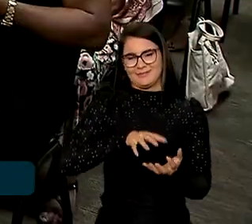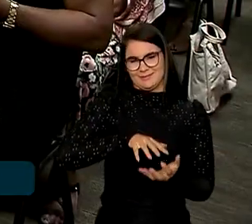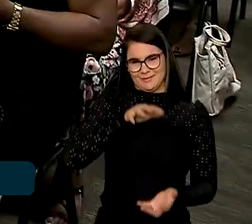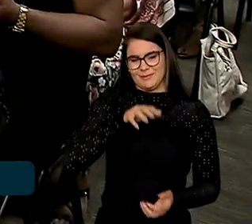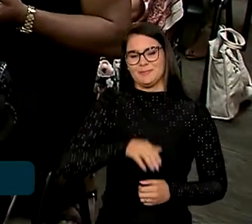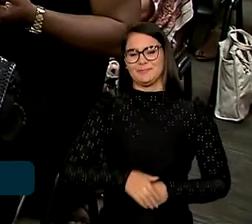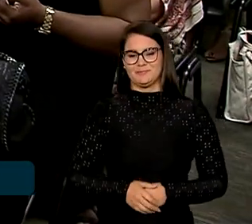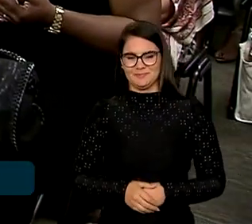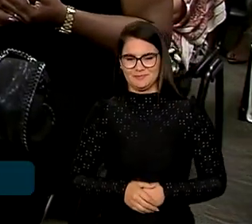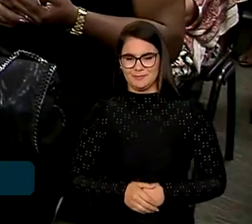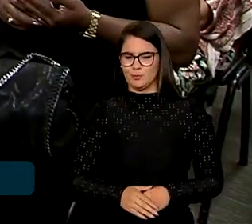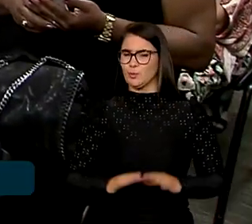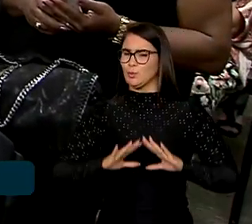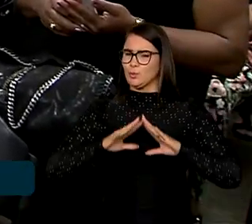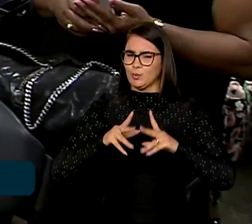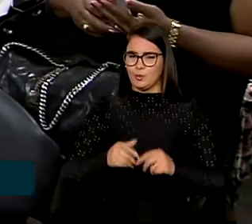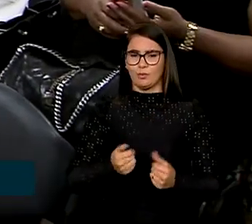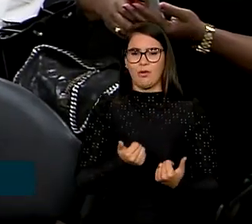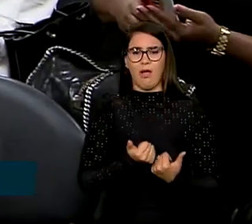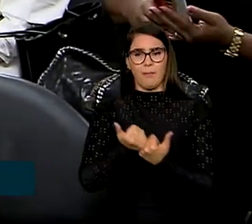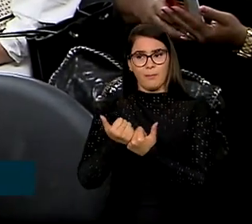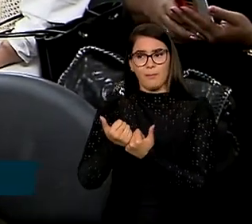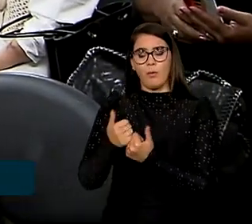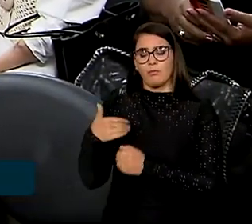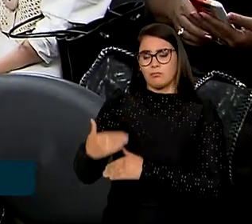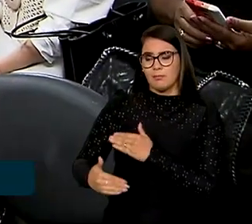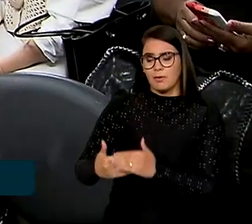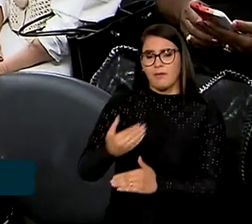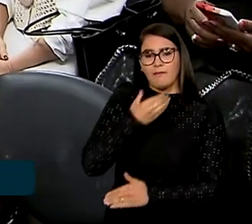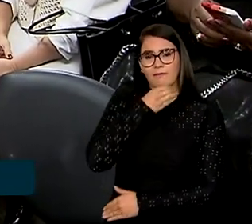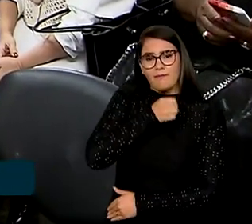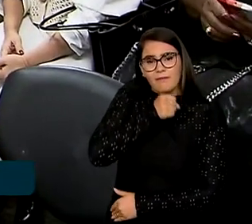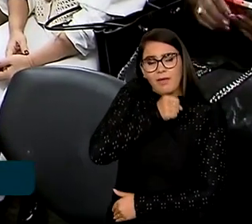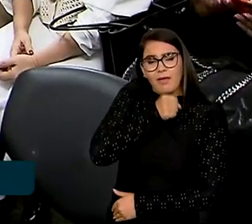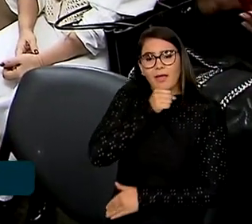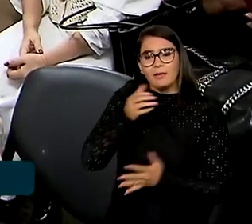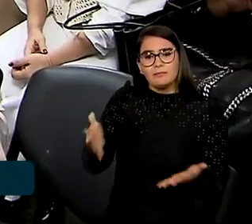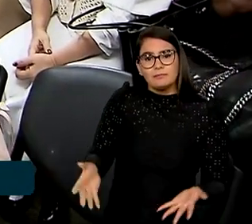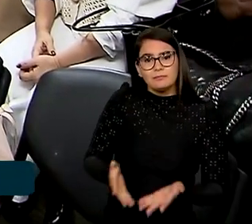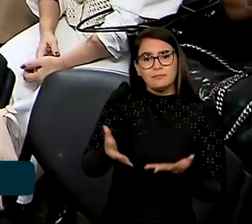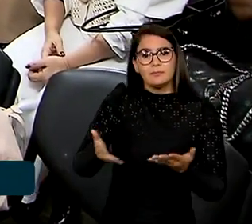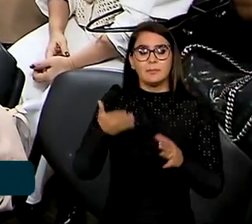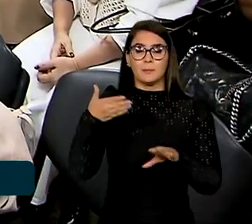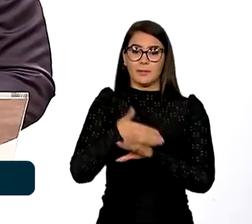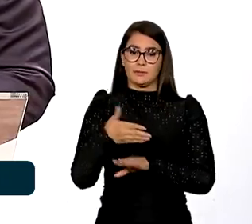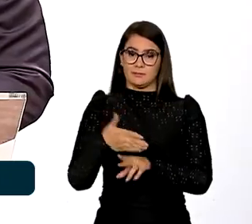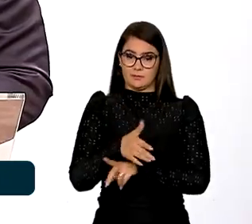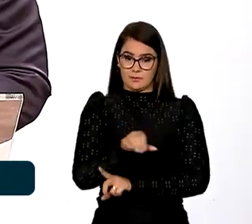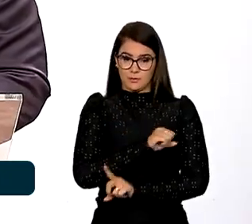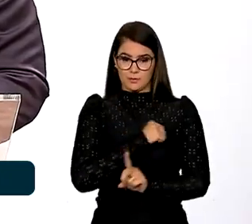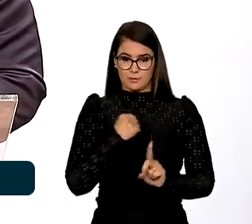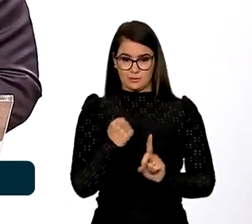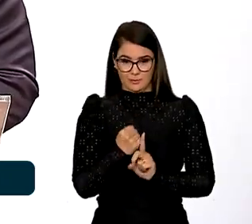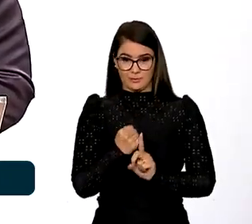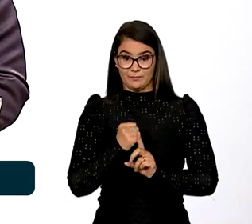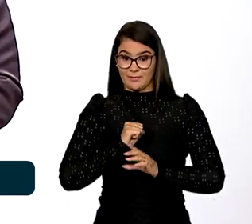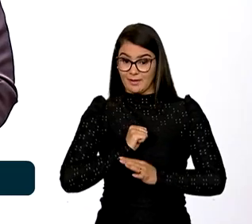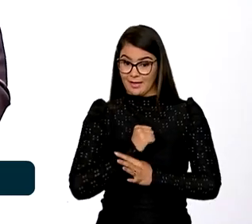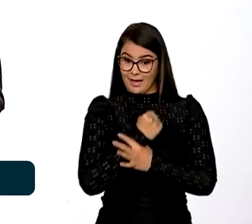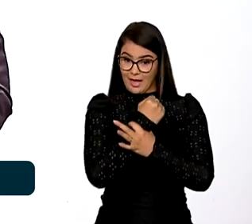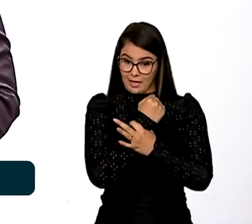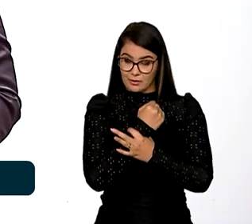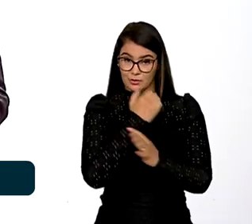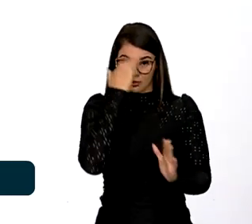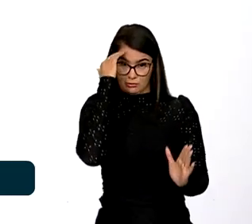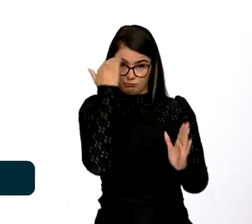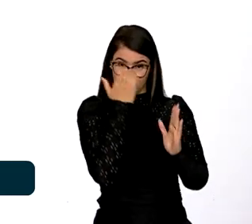idade, todas de amparo ao envelhecimento e a promoção da participação social. E para garantir o